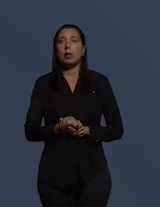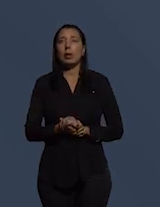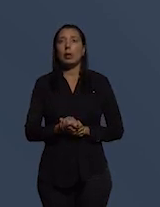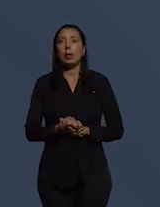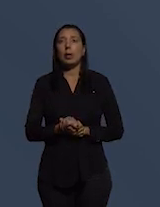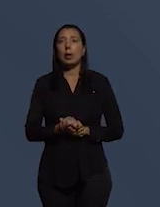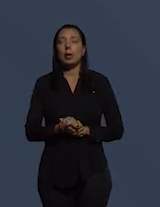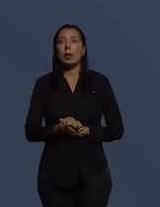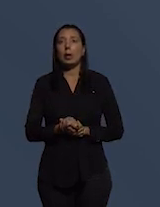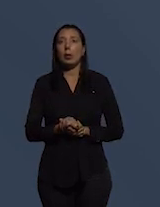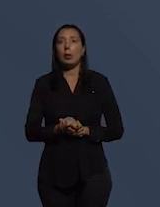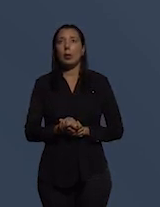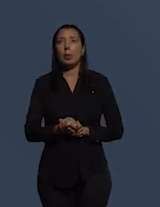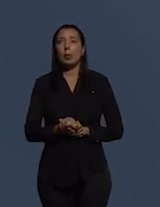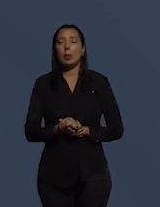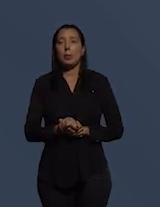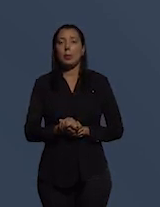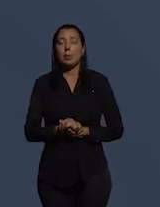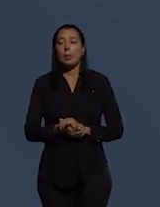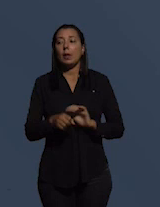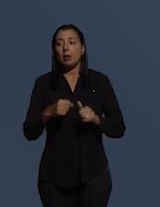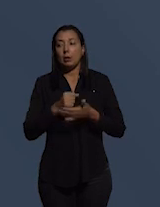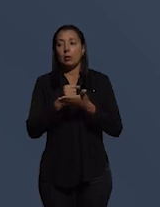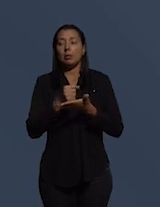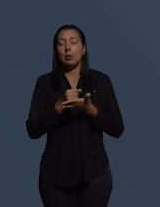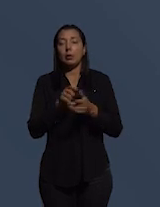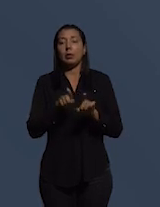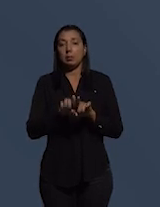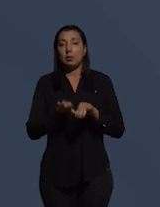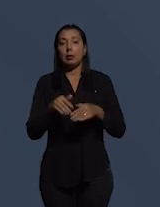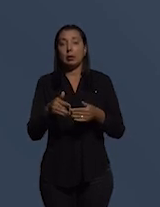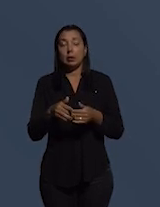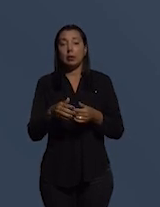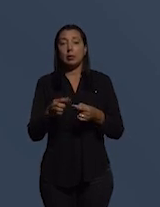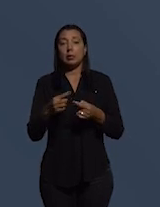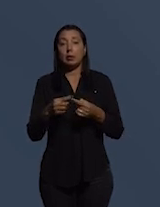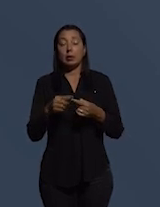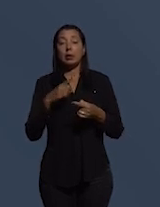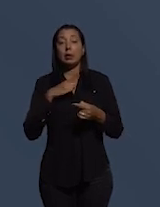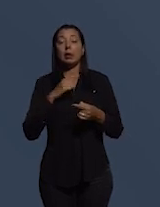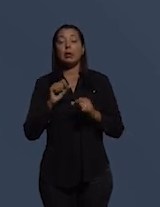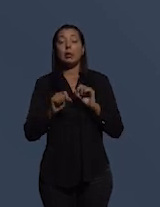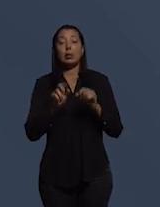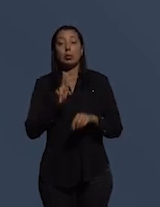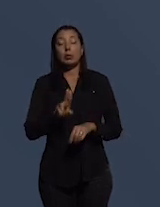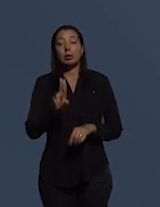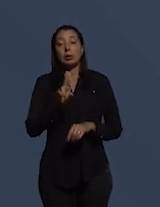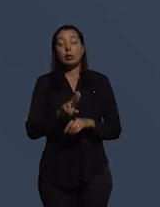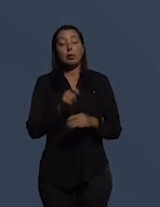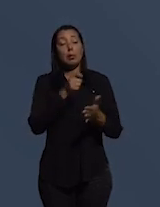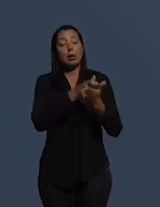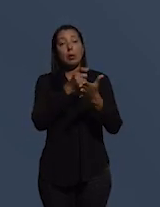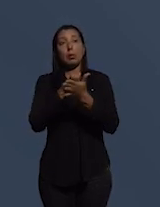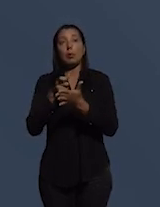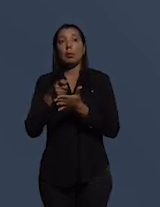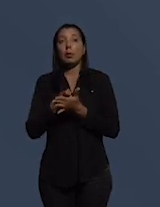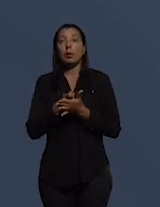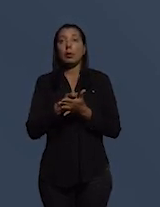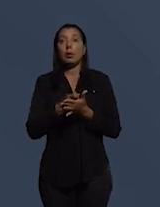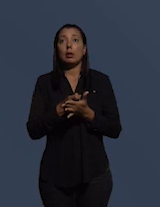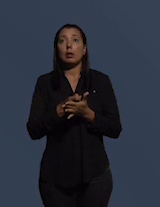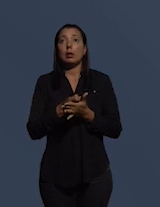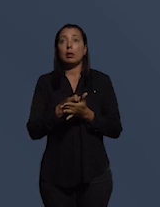privado contribui com isso nós vemos os smart tops que podem ser utilizados para comprar ou desculpe para